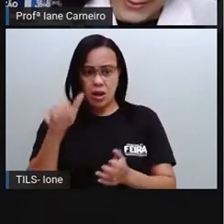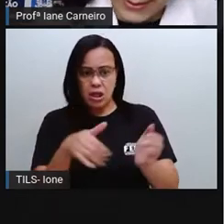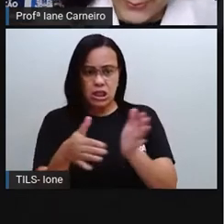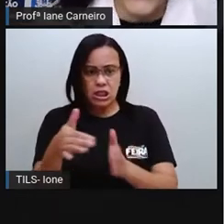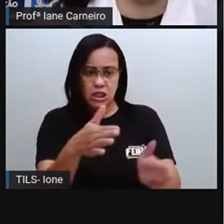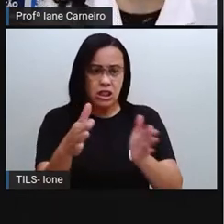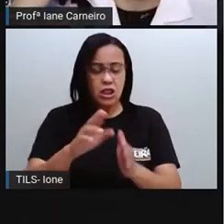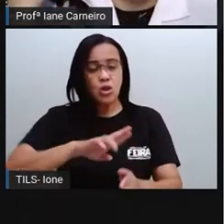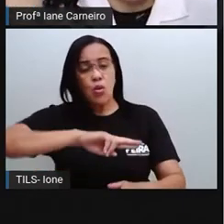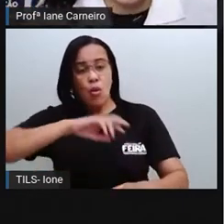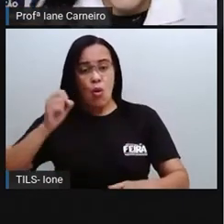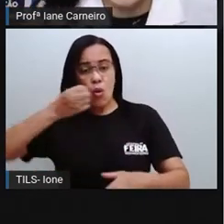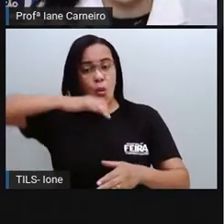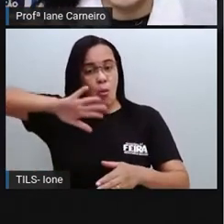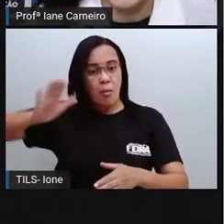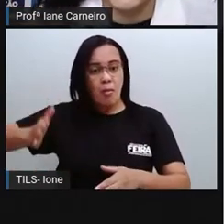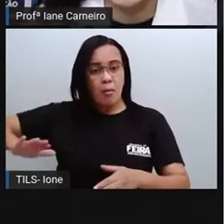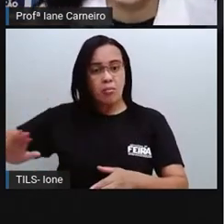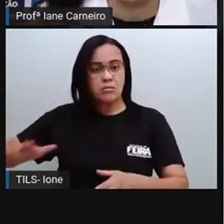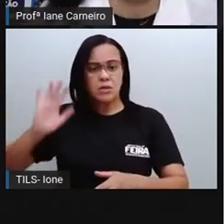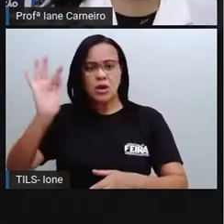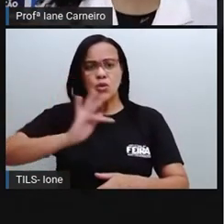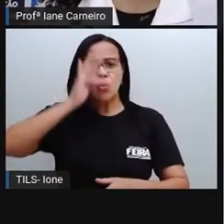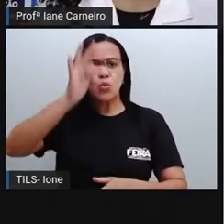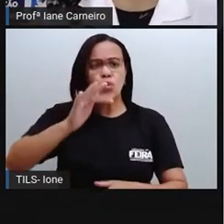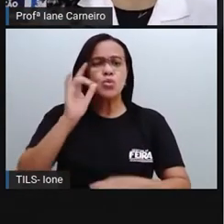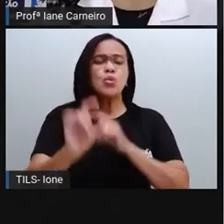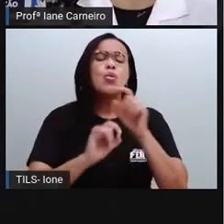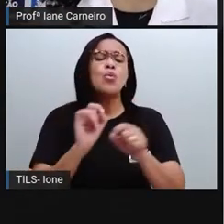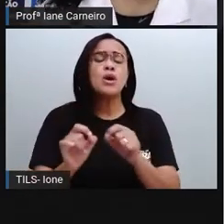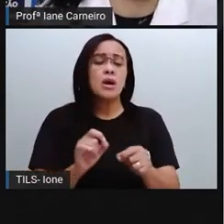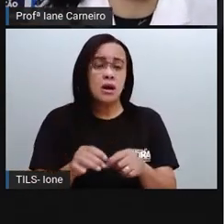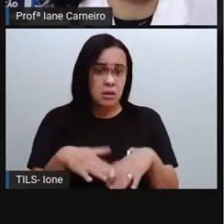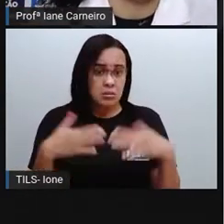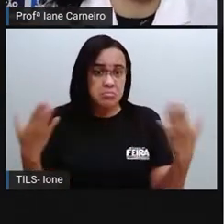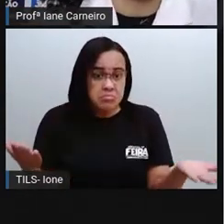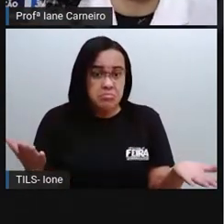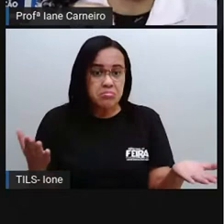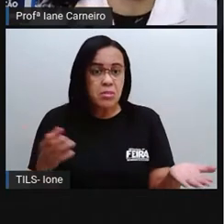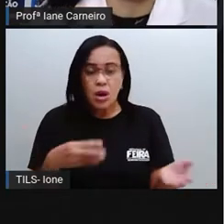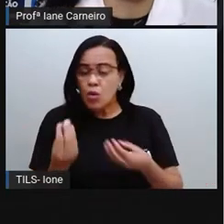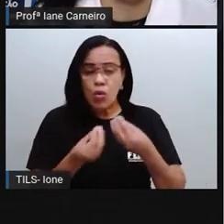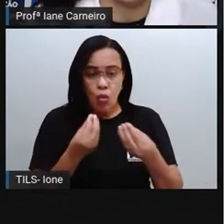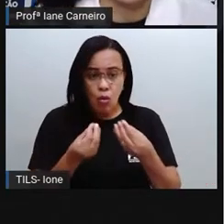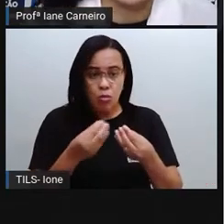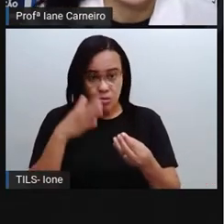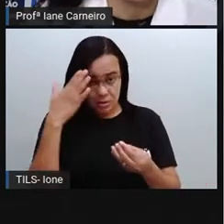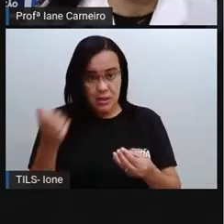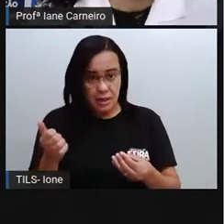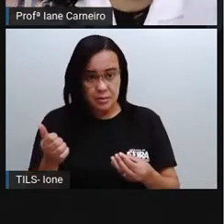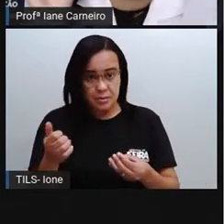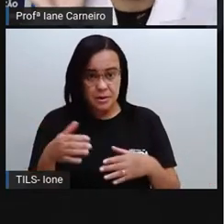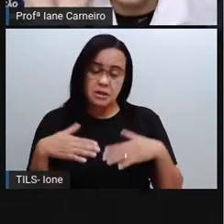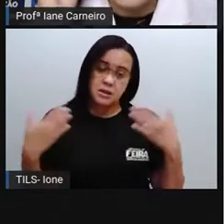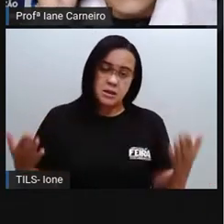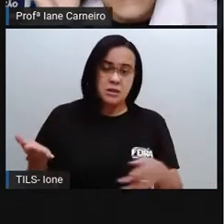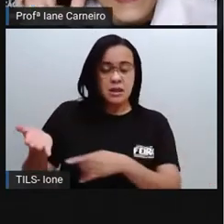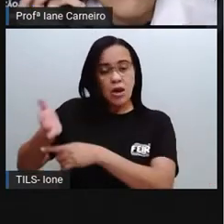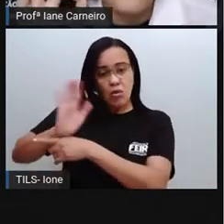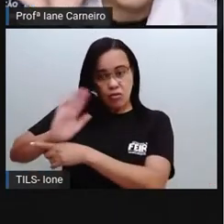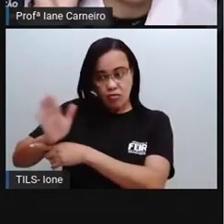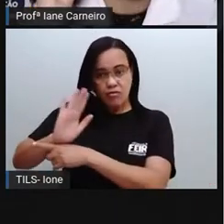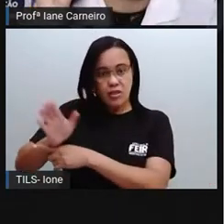A PRO, então, trouxe agora sim o vídeo em que ela, esse vídeo, ele mostra, né? O percurso de uma